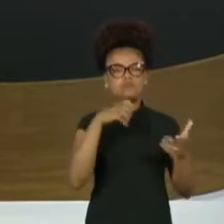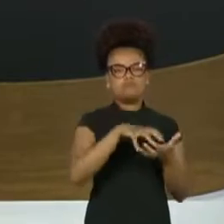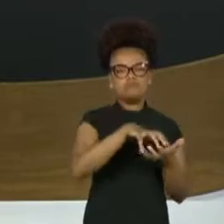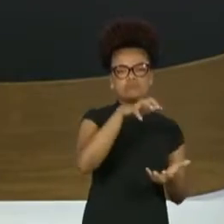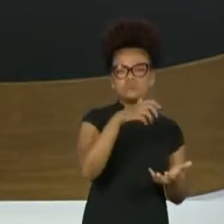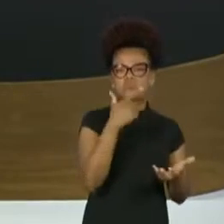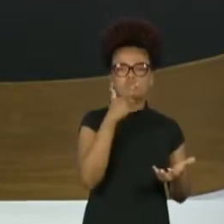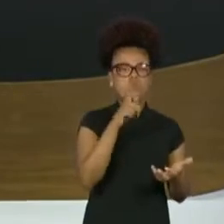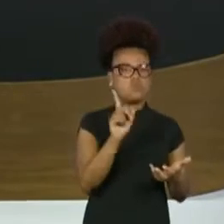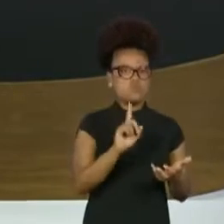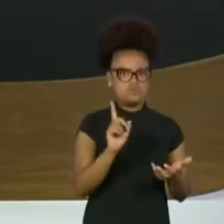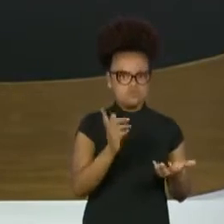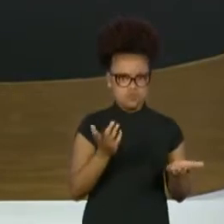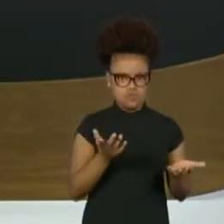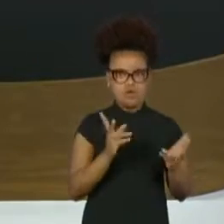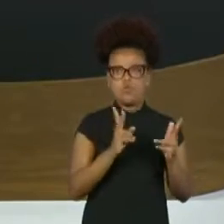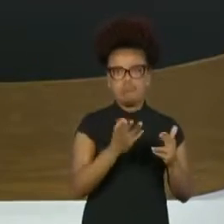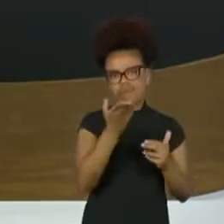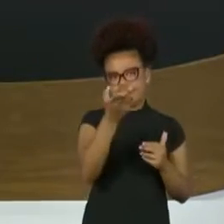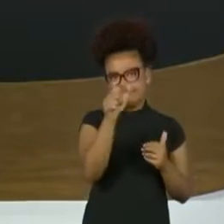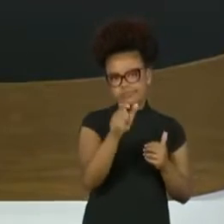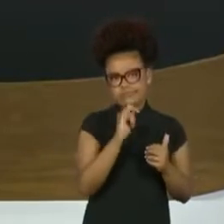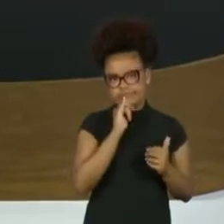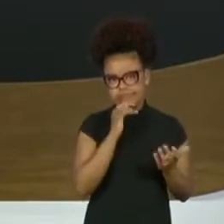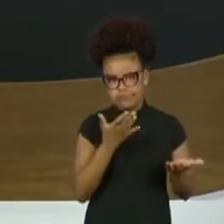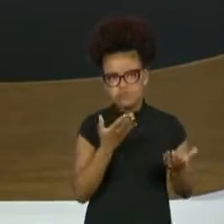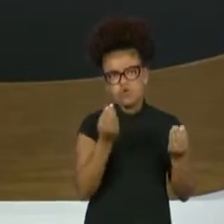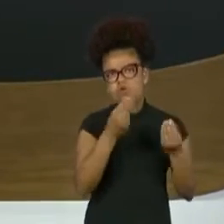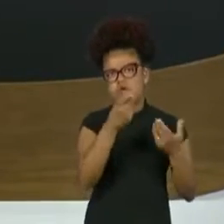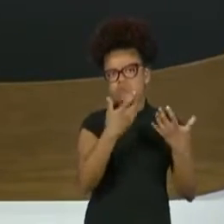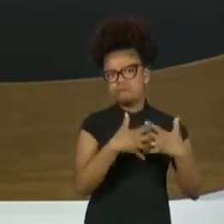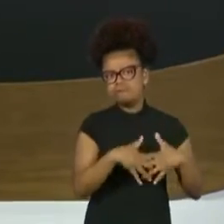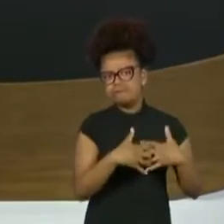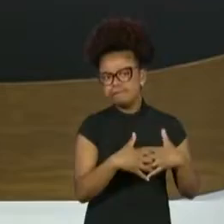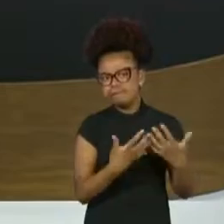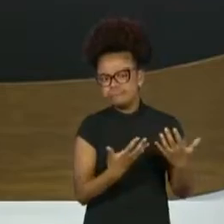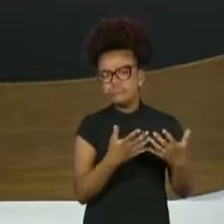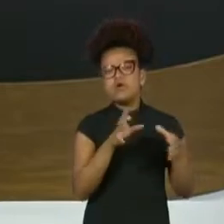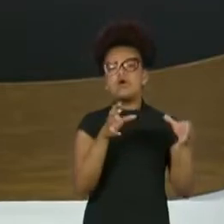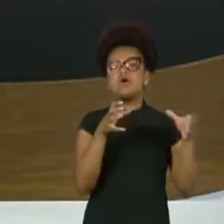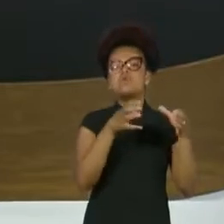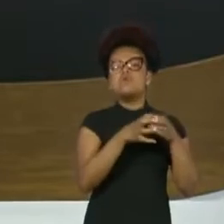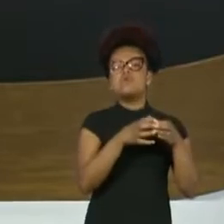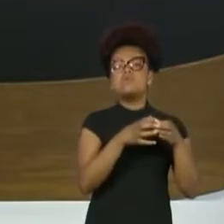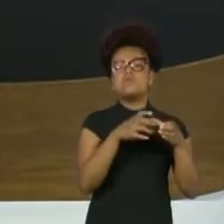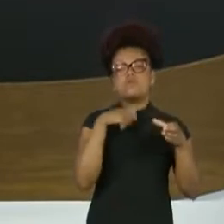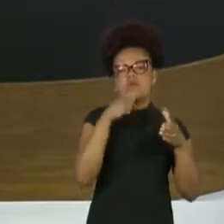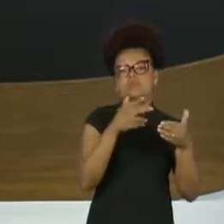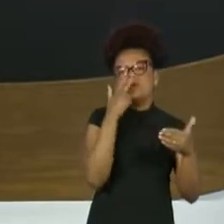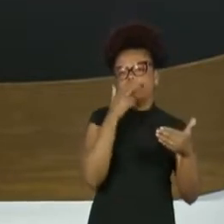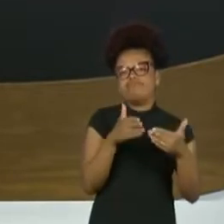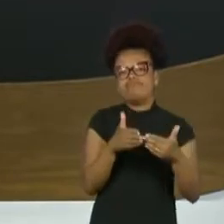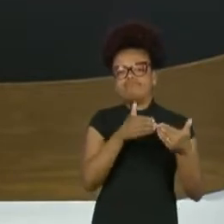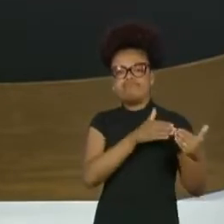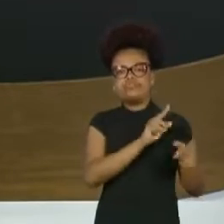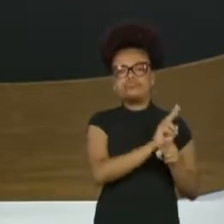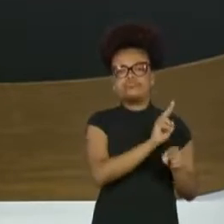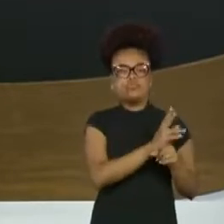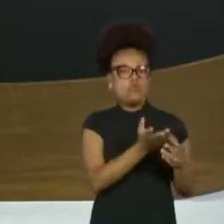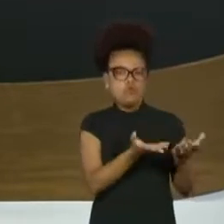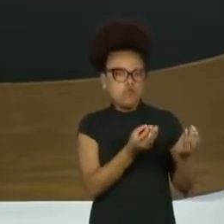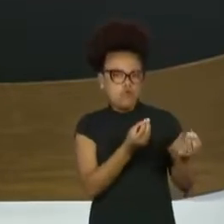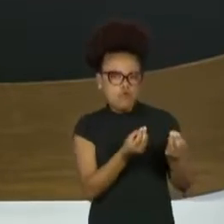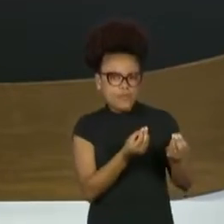Como é essa realidade do retiro, como você vê esse dia a dia e o que falta para a gente voltar